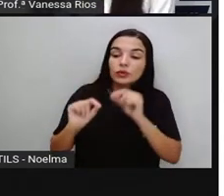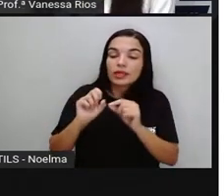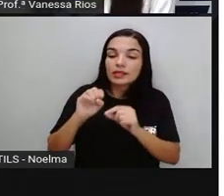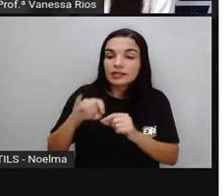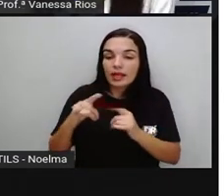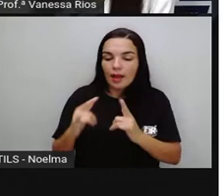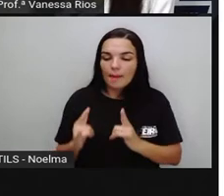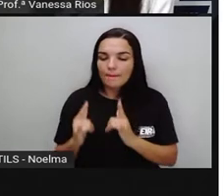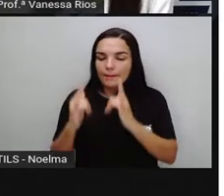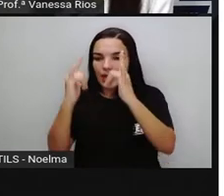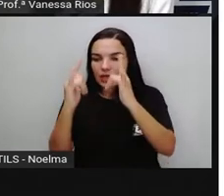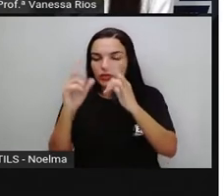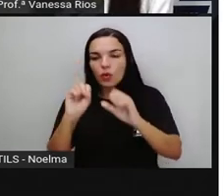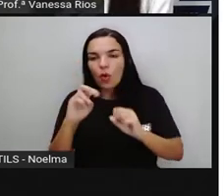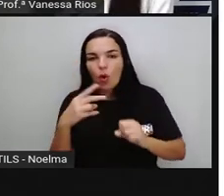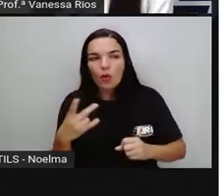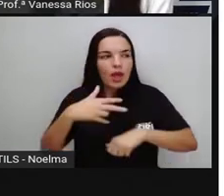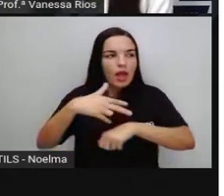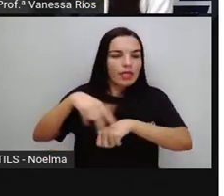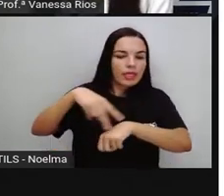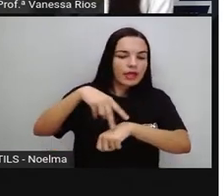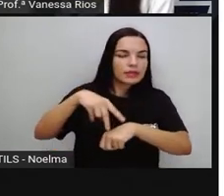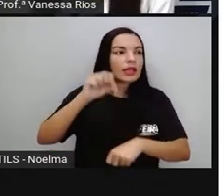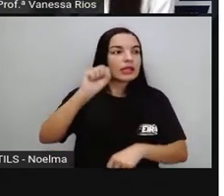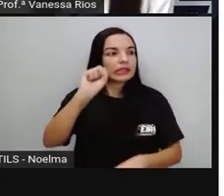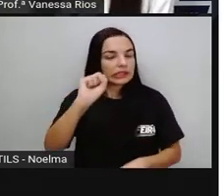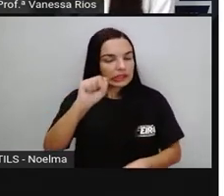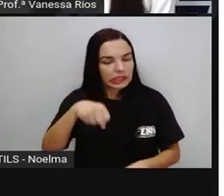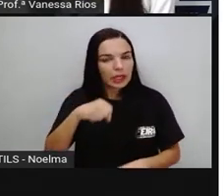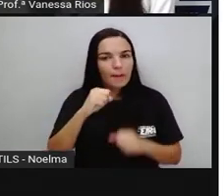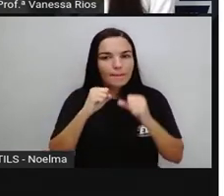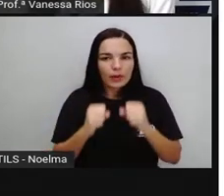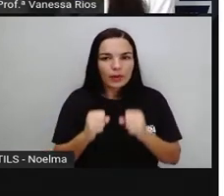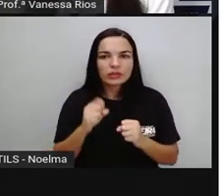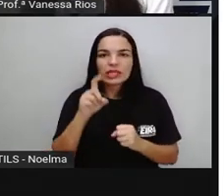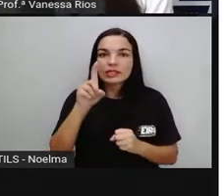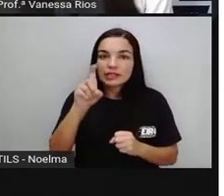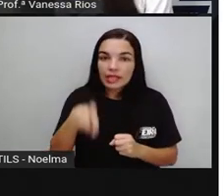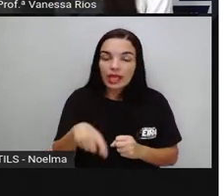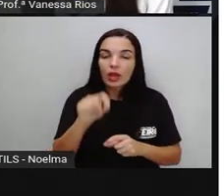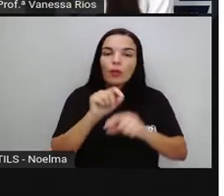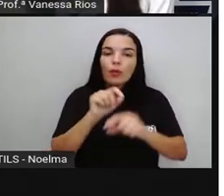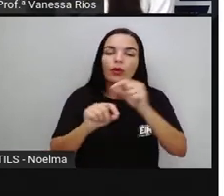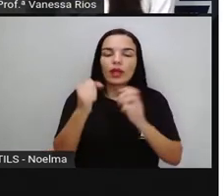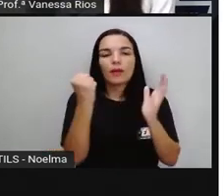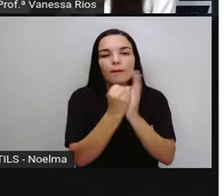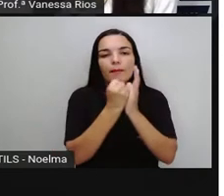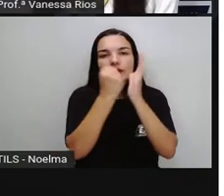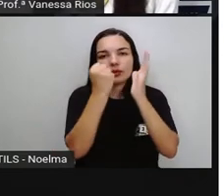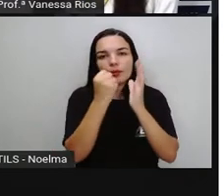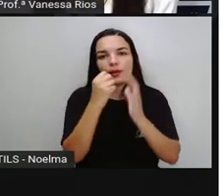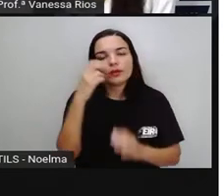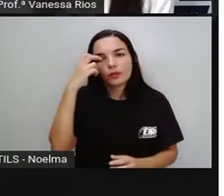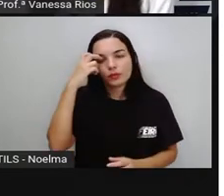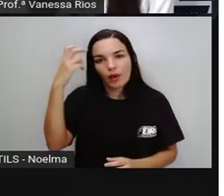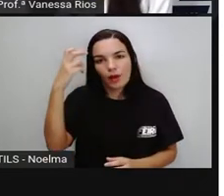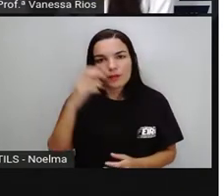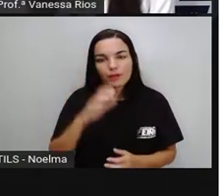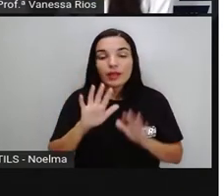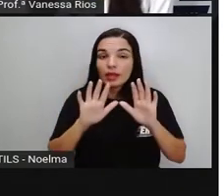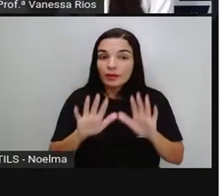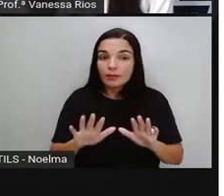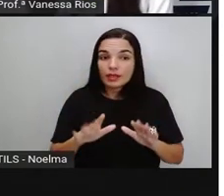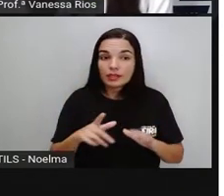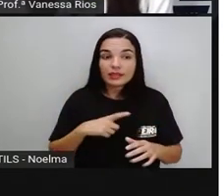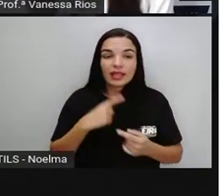determinada manifestação seja considerada efetivamente um patrimônio cultural. A Pró